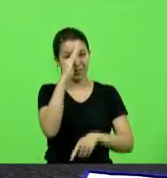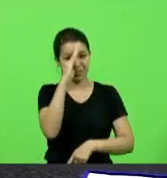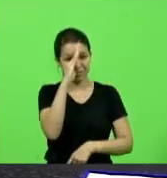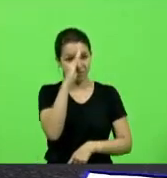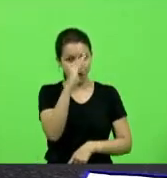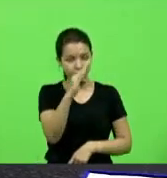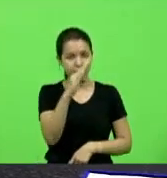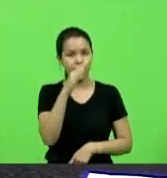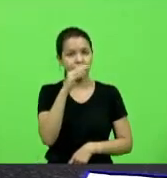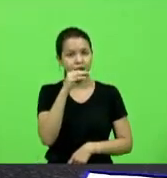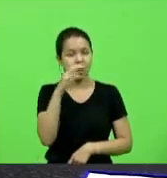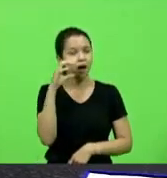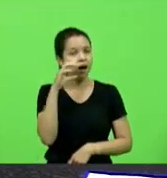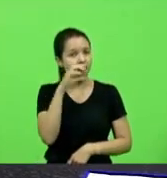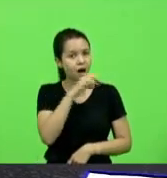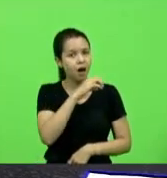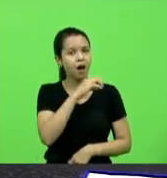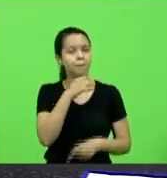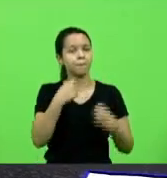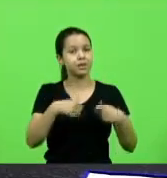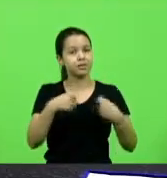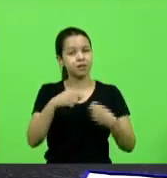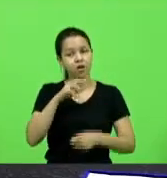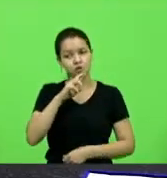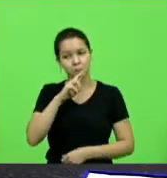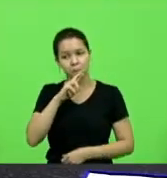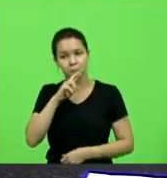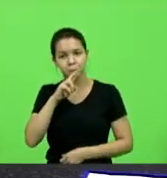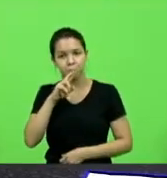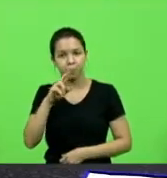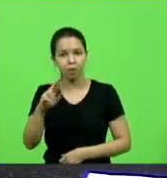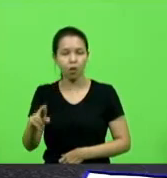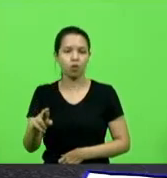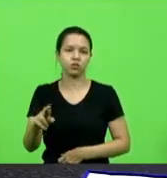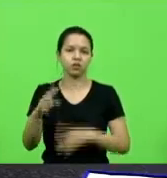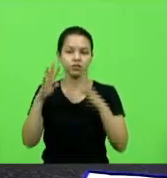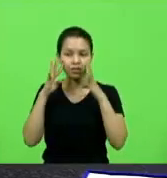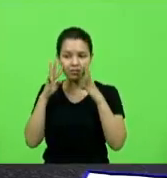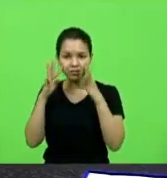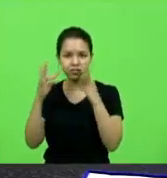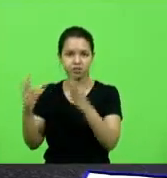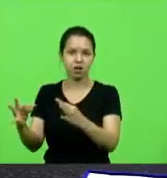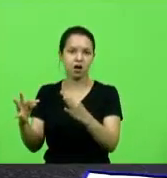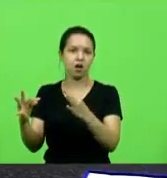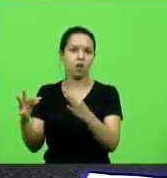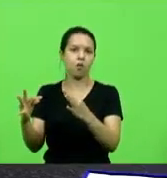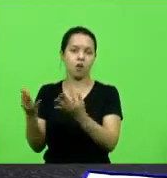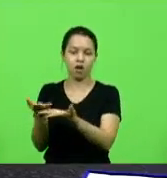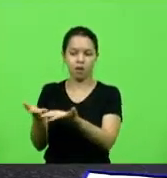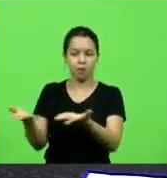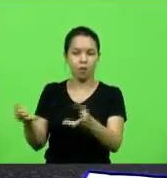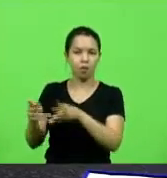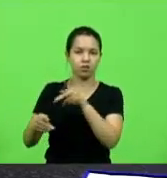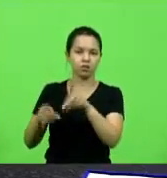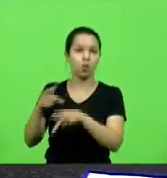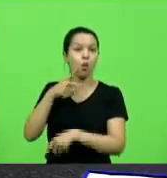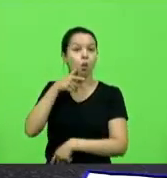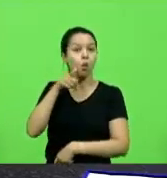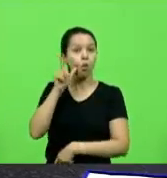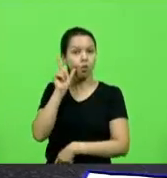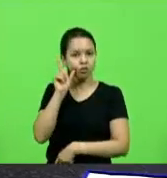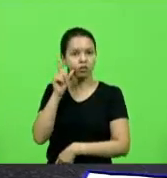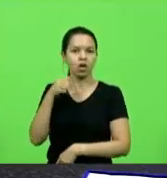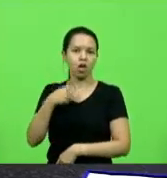resposta e atenda a necessidade que está acontecendo lá ontem nós estivemos lá eu